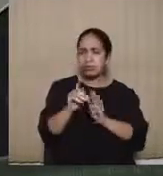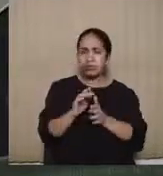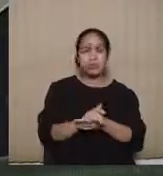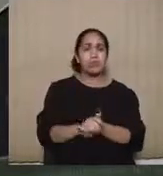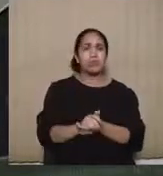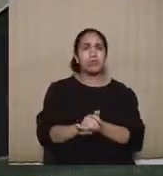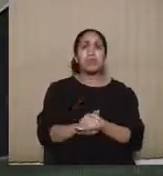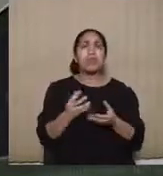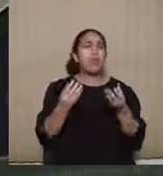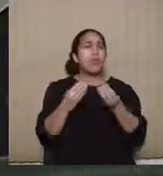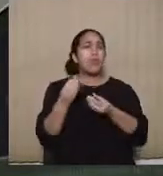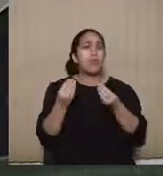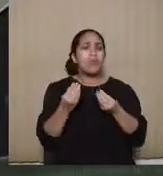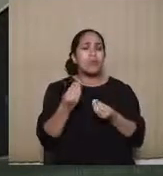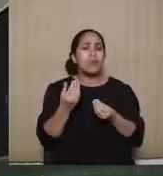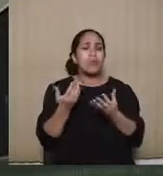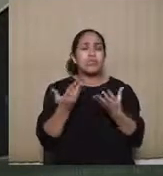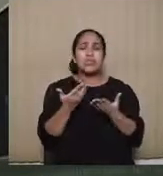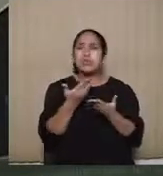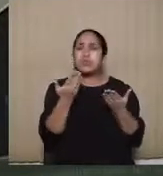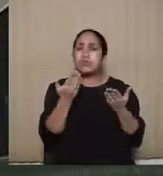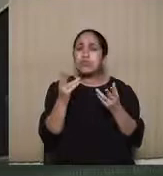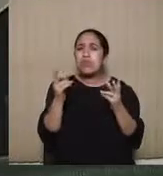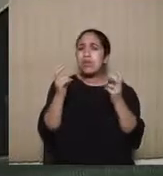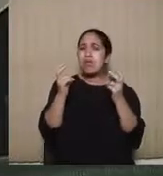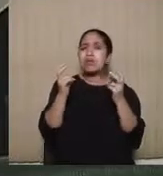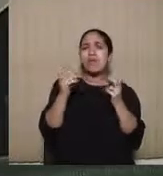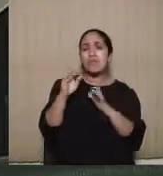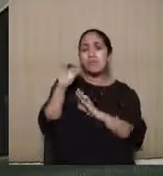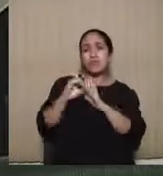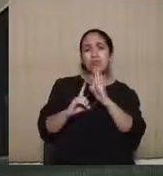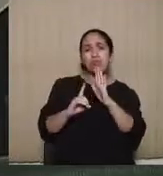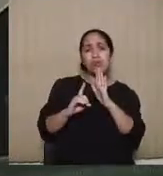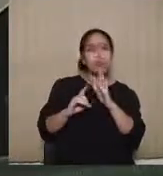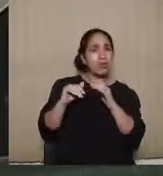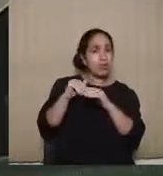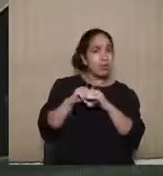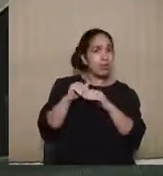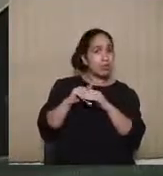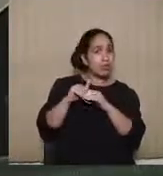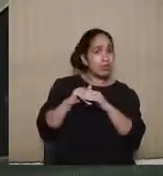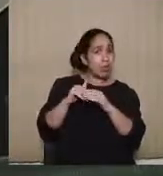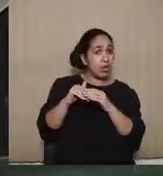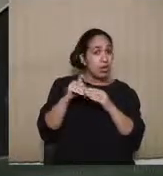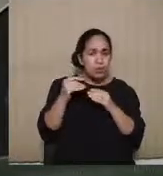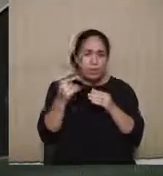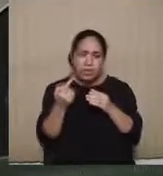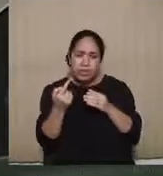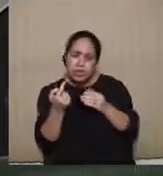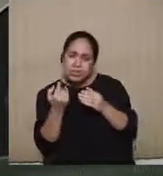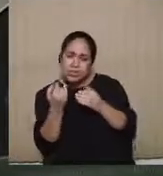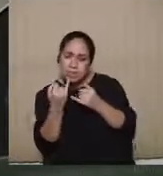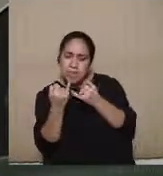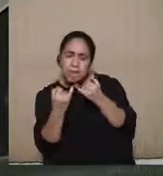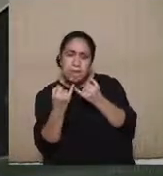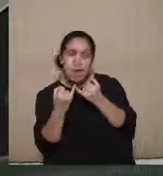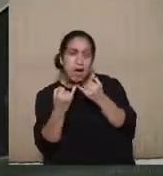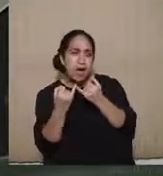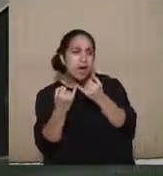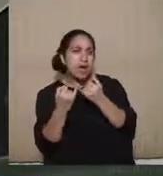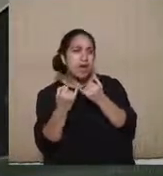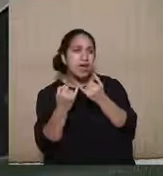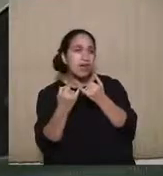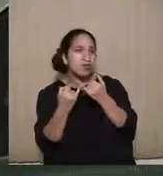de como que você enxerga o direito eleitoral com essa proximidade tão grande que talvez não tenha outra